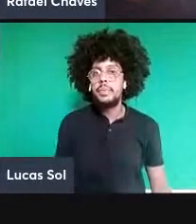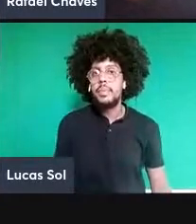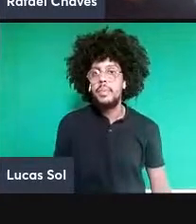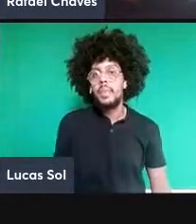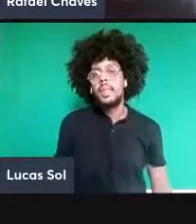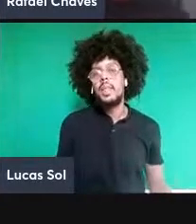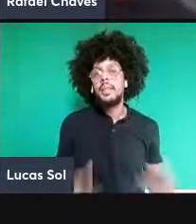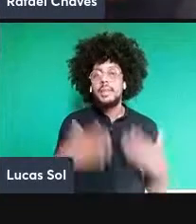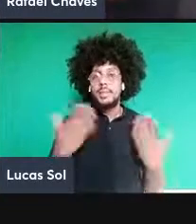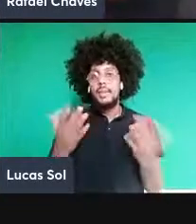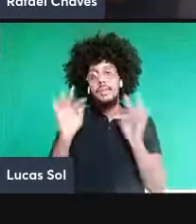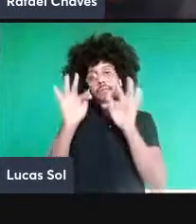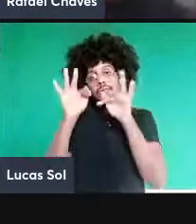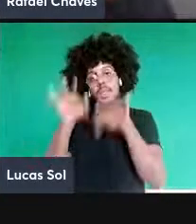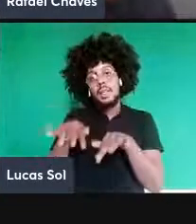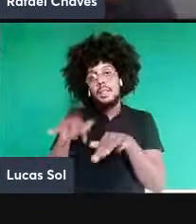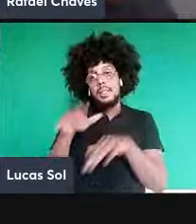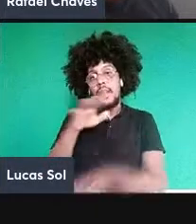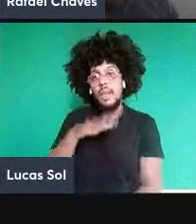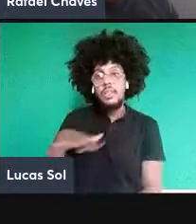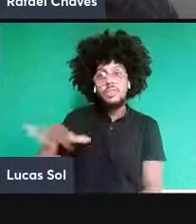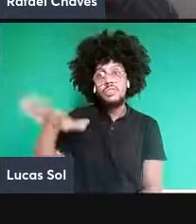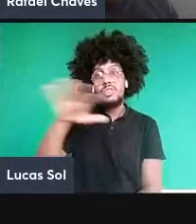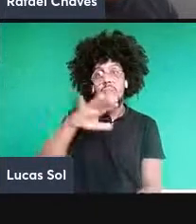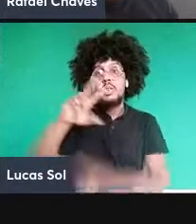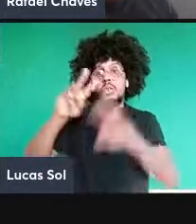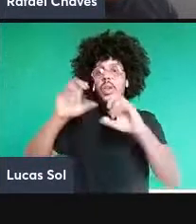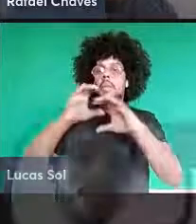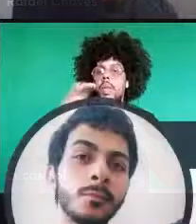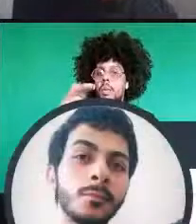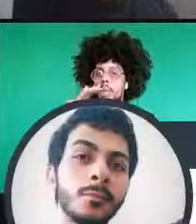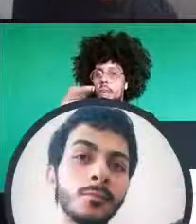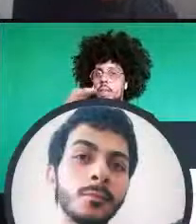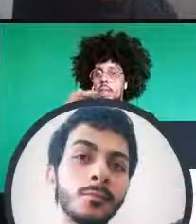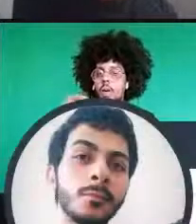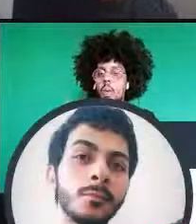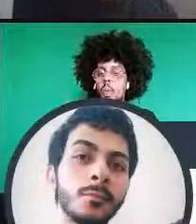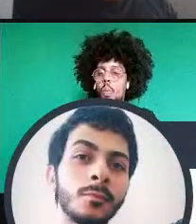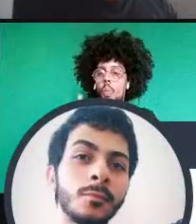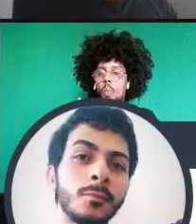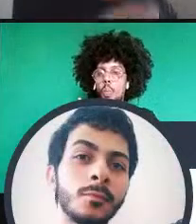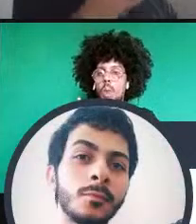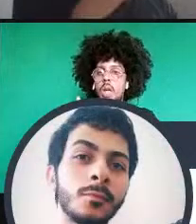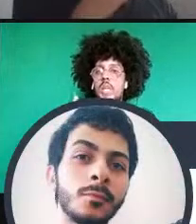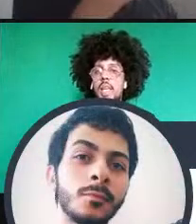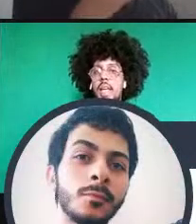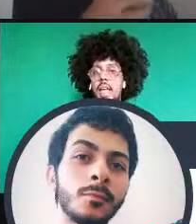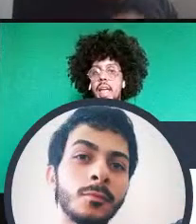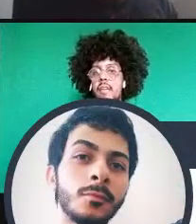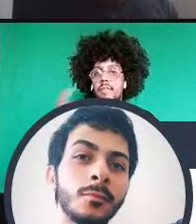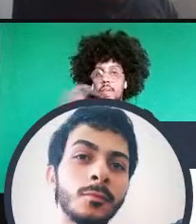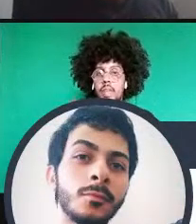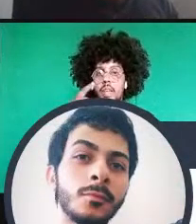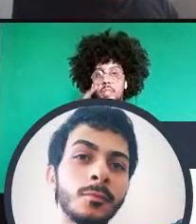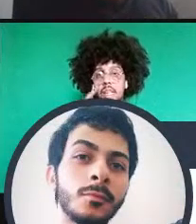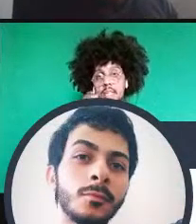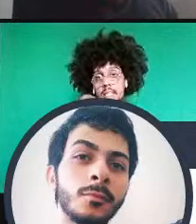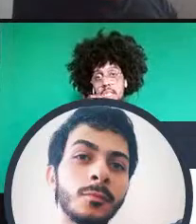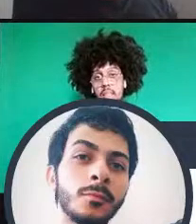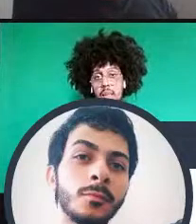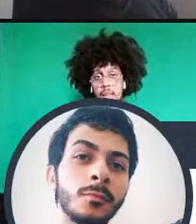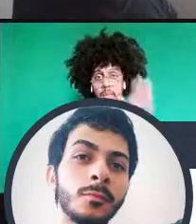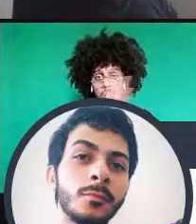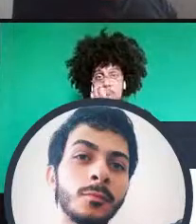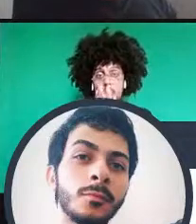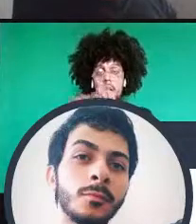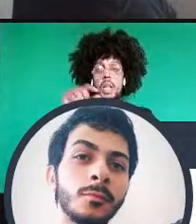panorama sobre a comunicação quântica, deixa eu voltar aqui para ver se tem alguma pergunta e aproveitar e